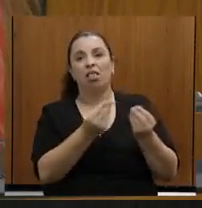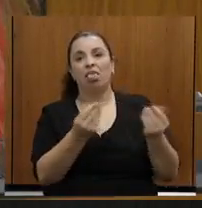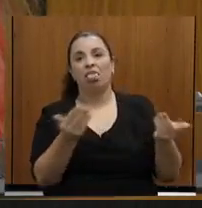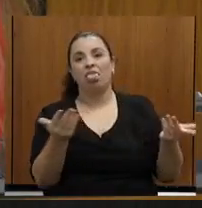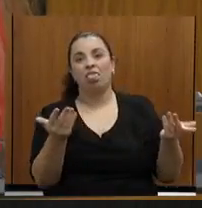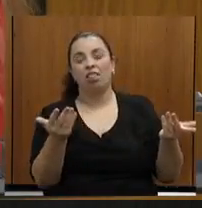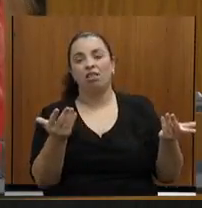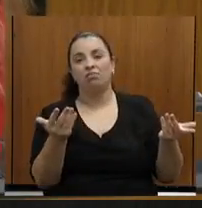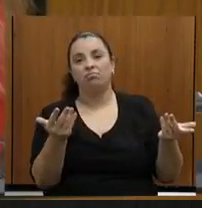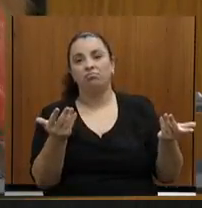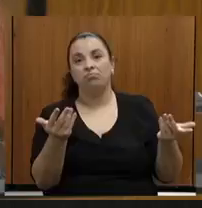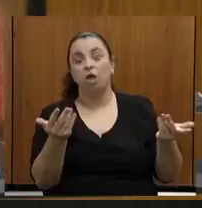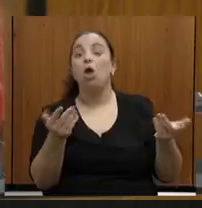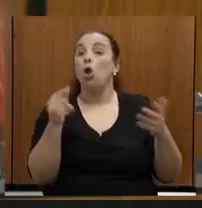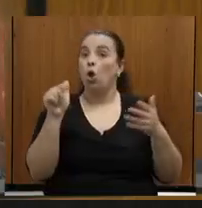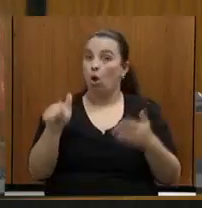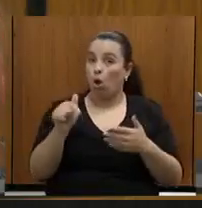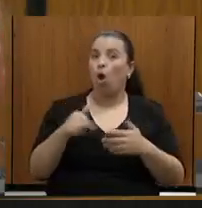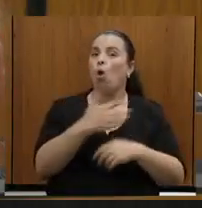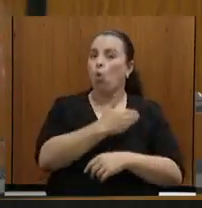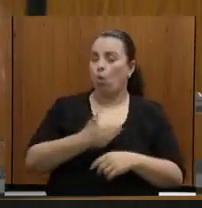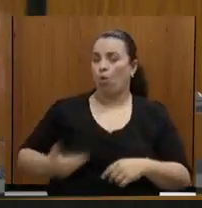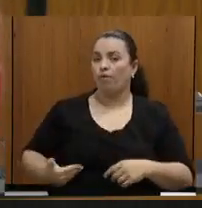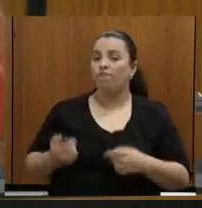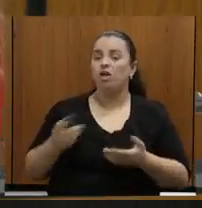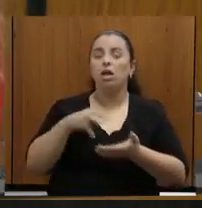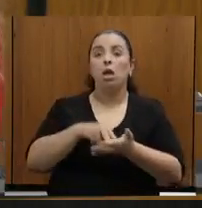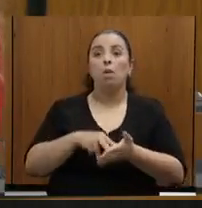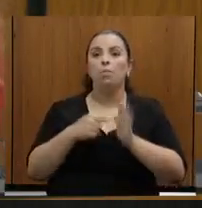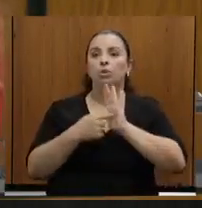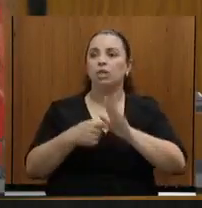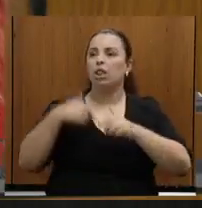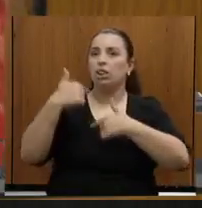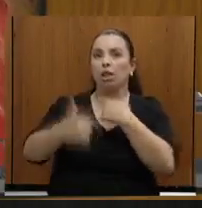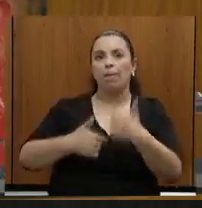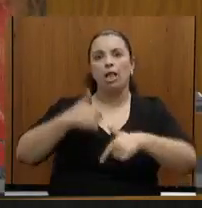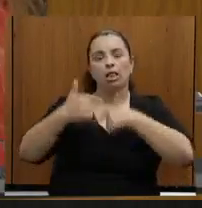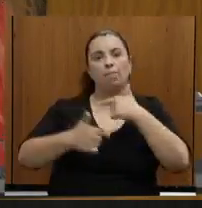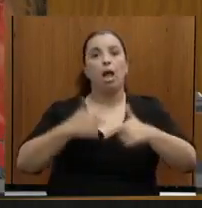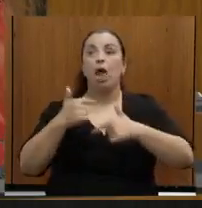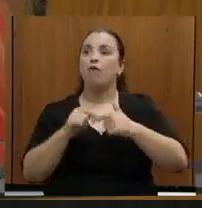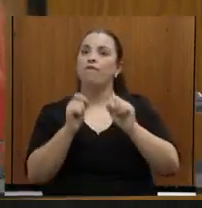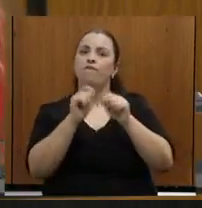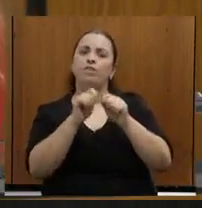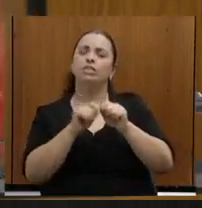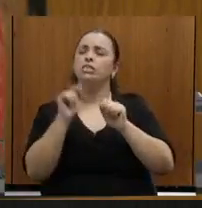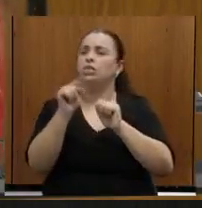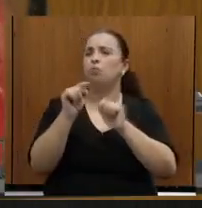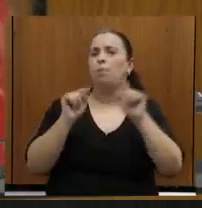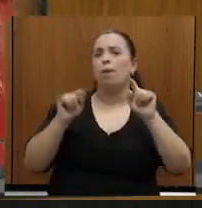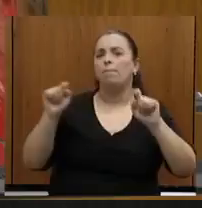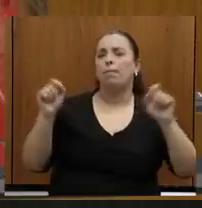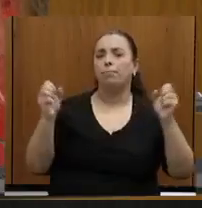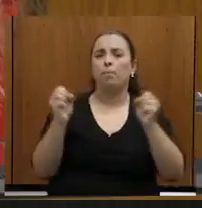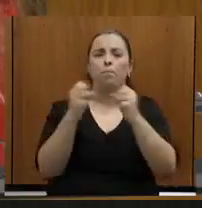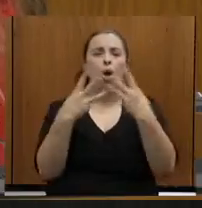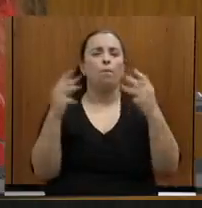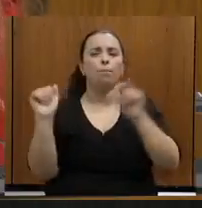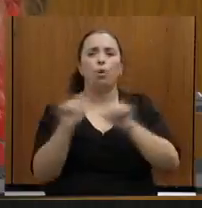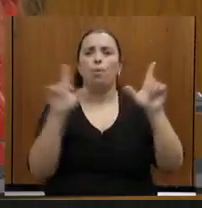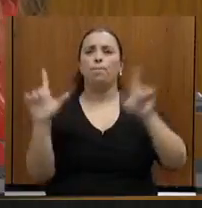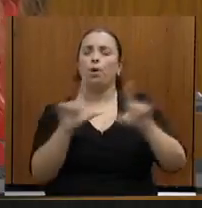as eleições. Mas na ausência ou na dificuldade de apresentar uma resposta consistente e explicar a sociedade